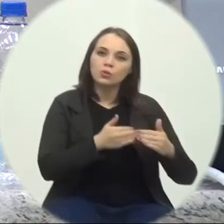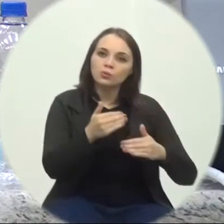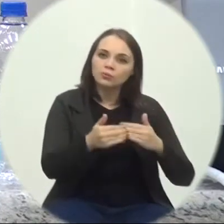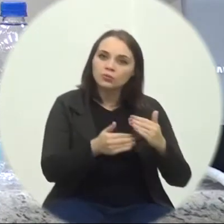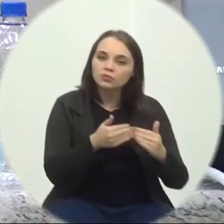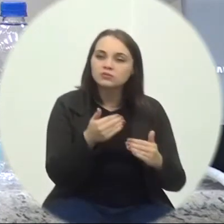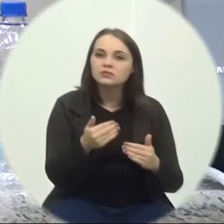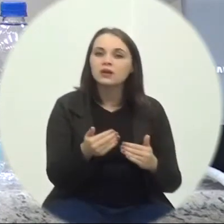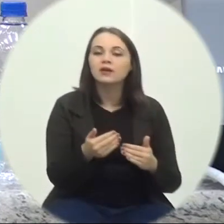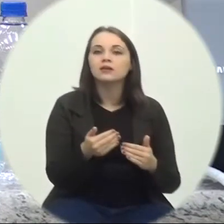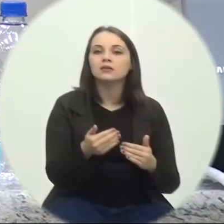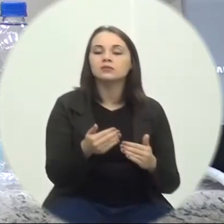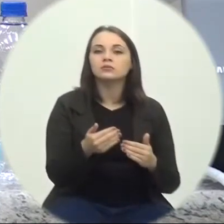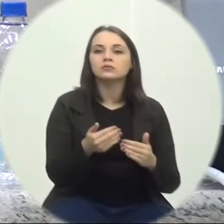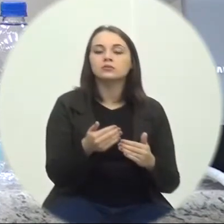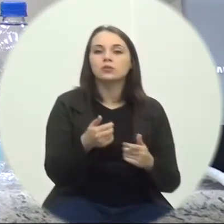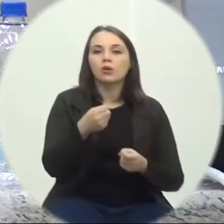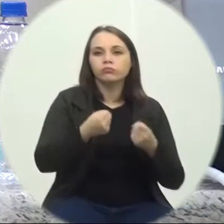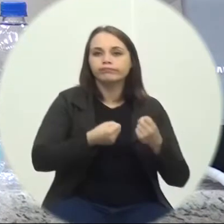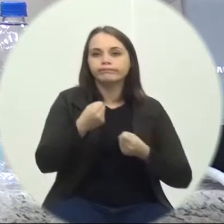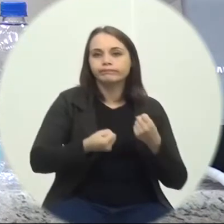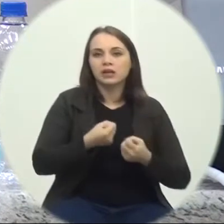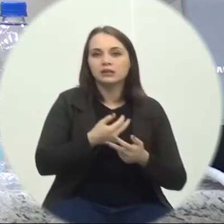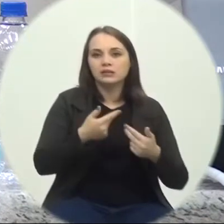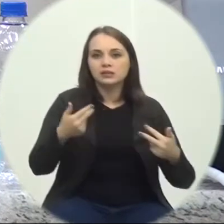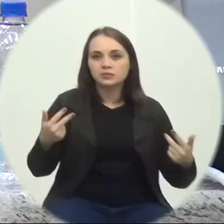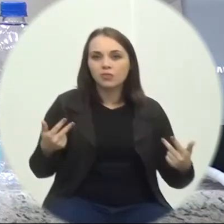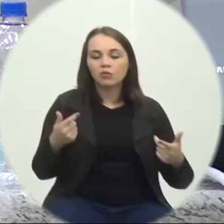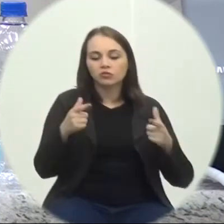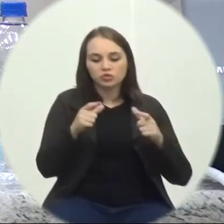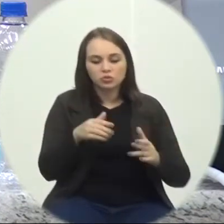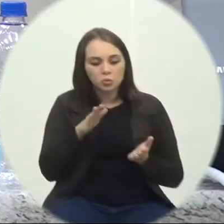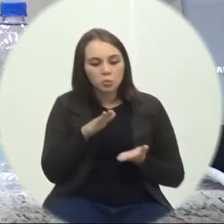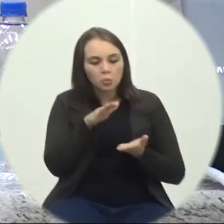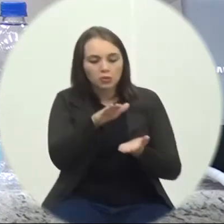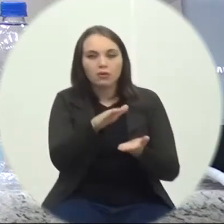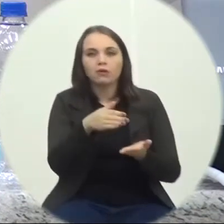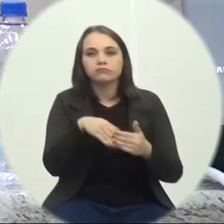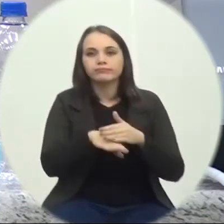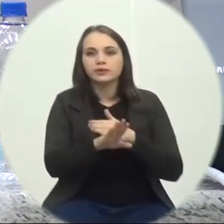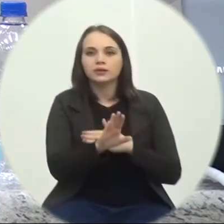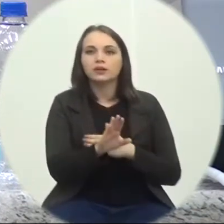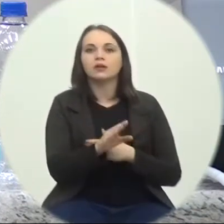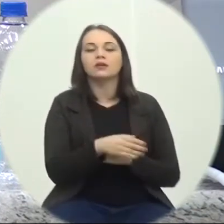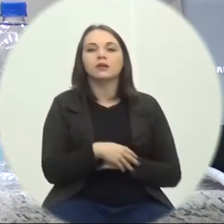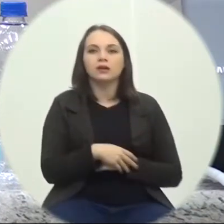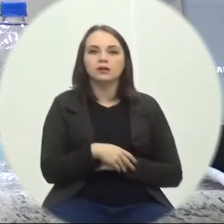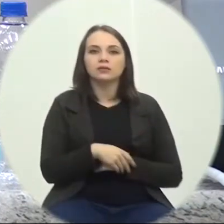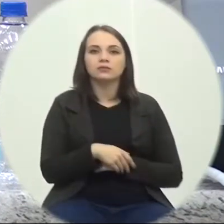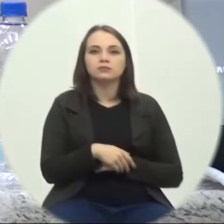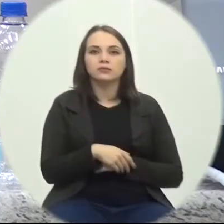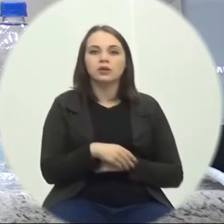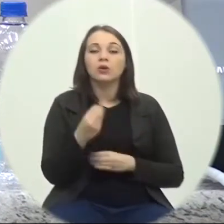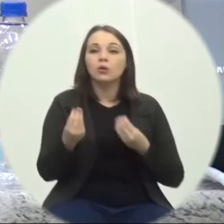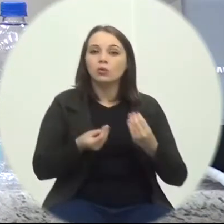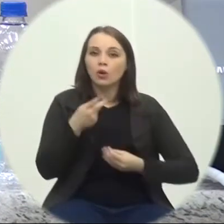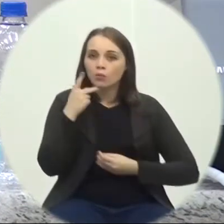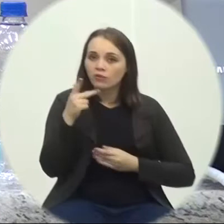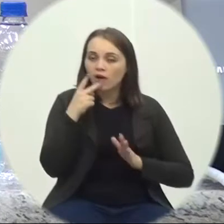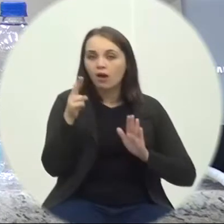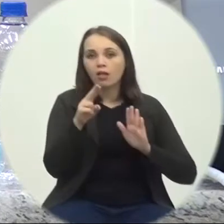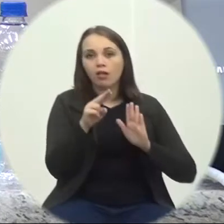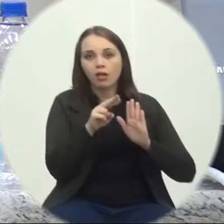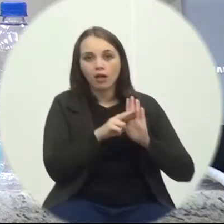Logístico Da vacinação Armazenamento Conforme sugere O tópico 2 Item E Da nota De orientação